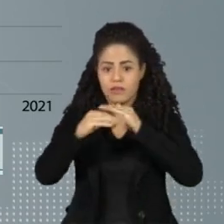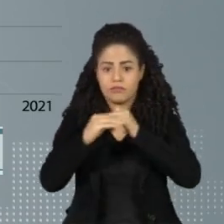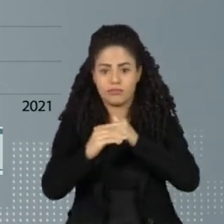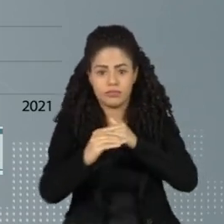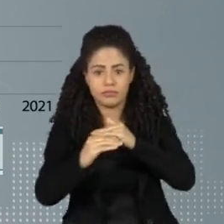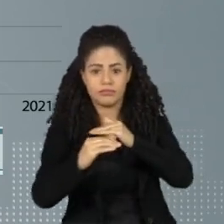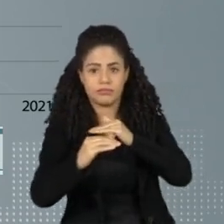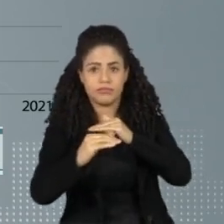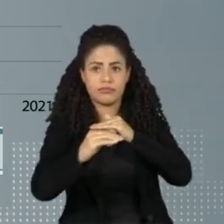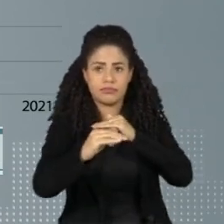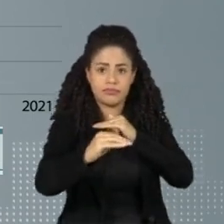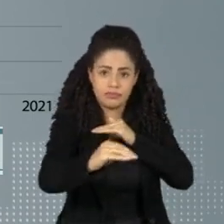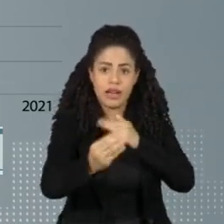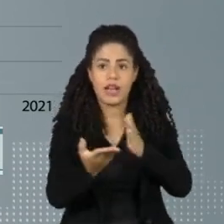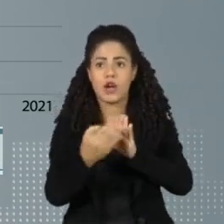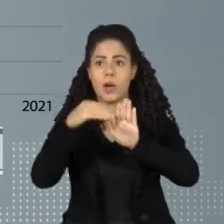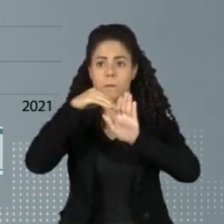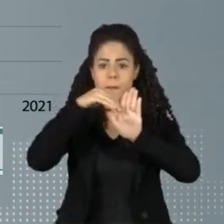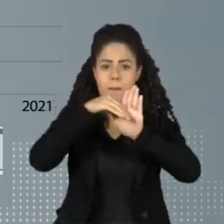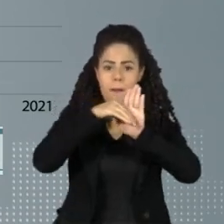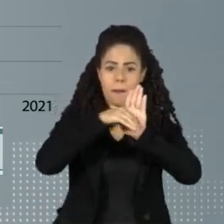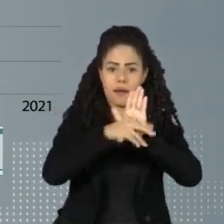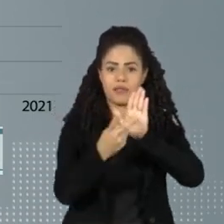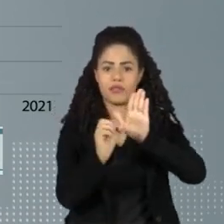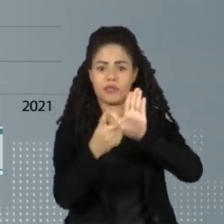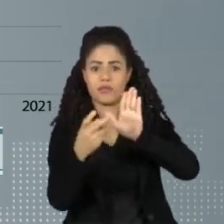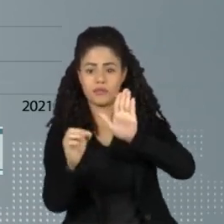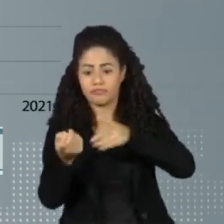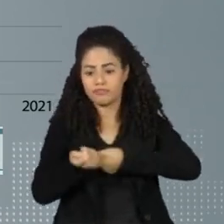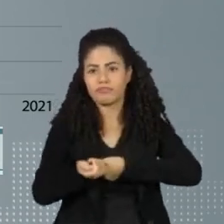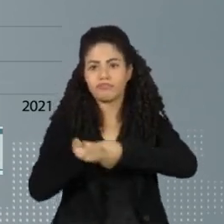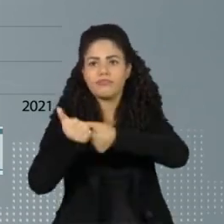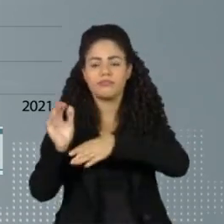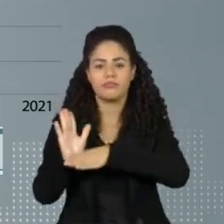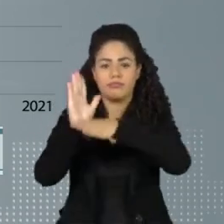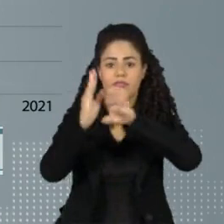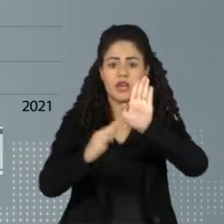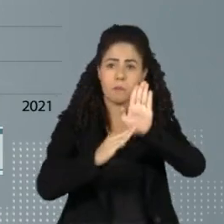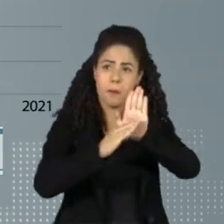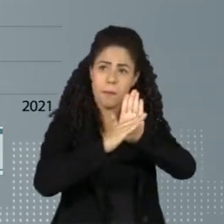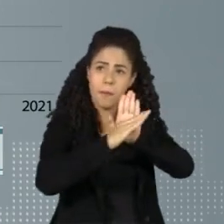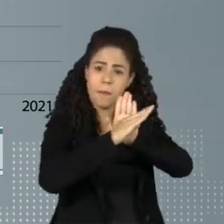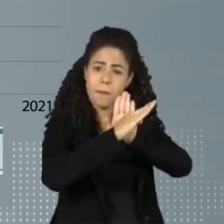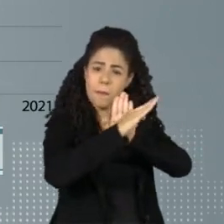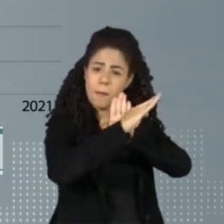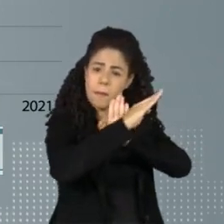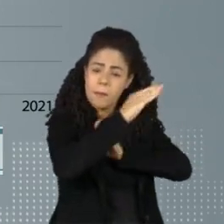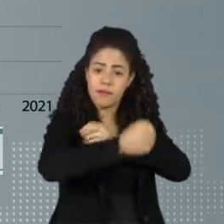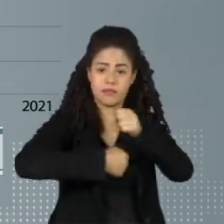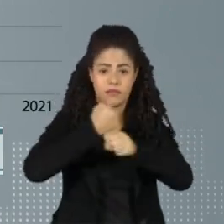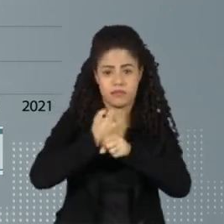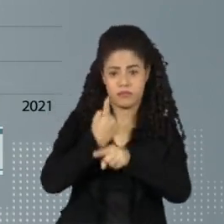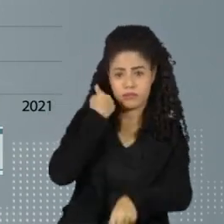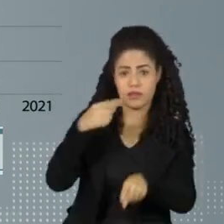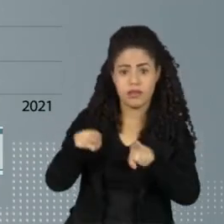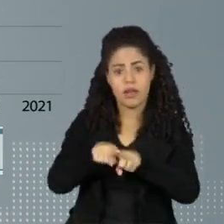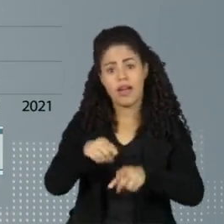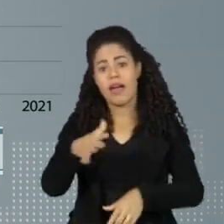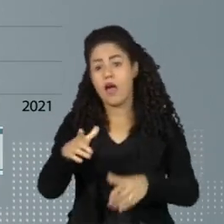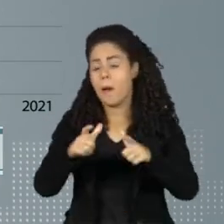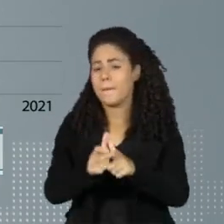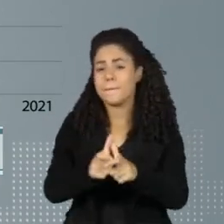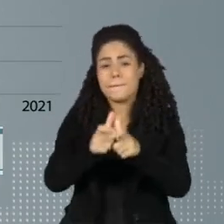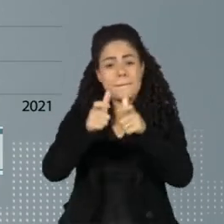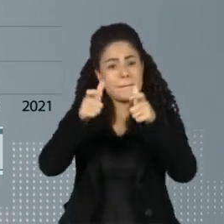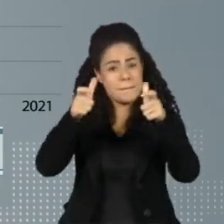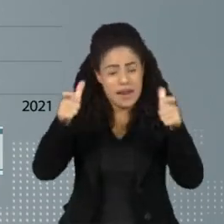estável. Cedeu em 2020 com o auxílio emergencial, mas disparou no ano passado, atingindo a maior